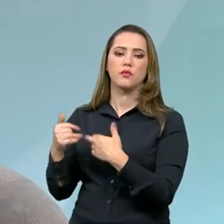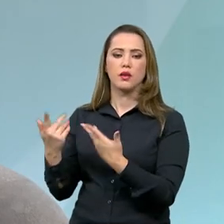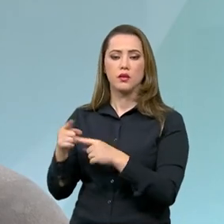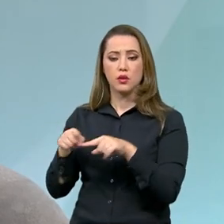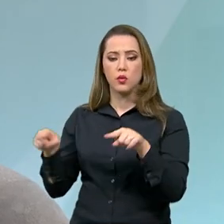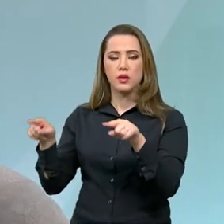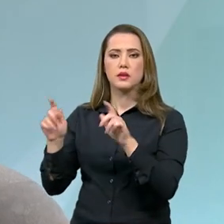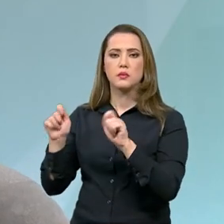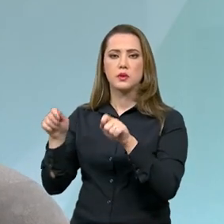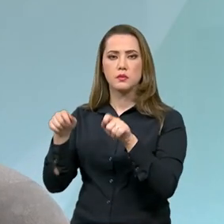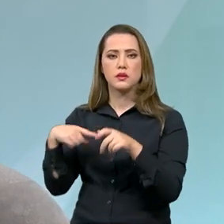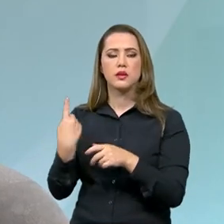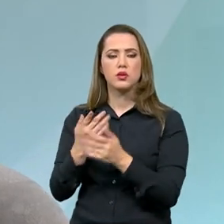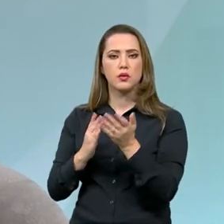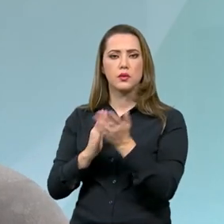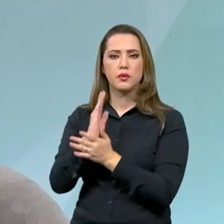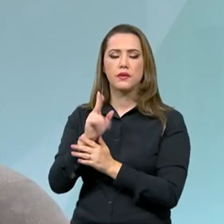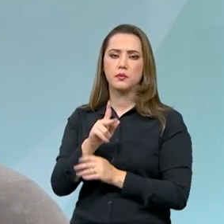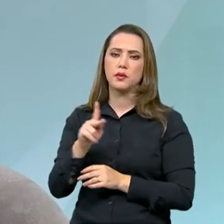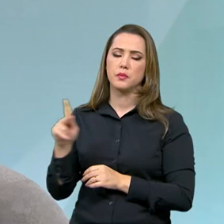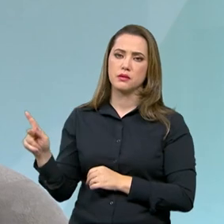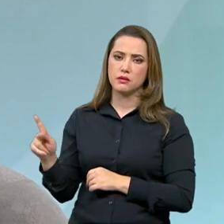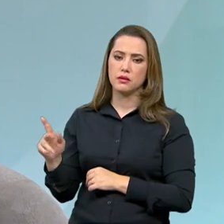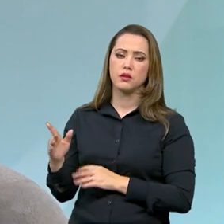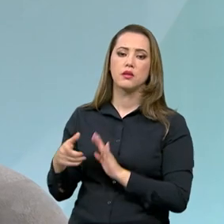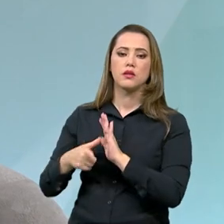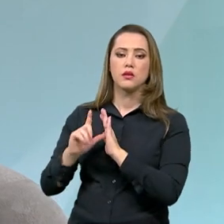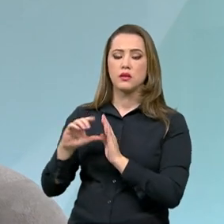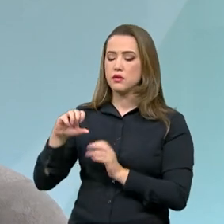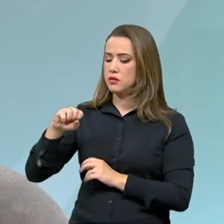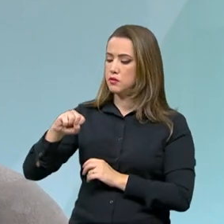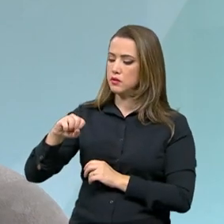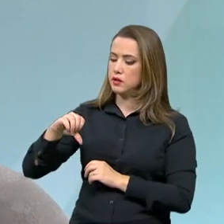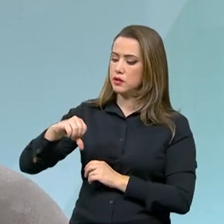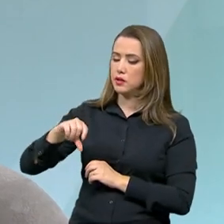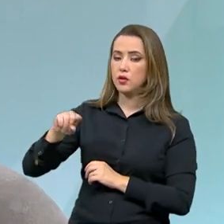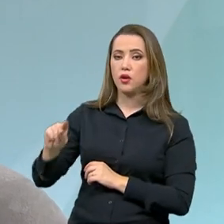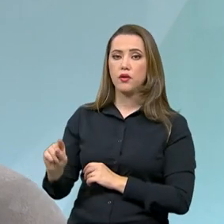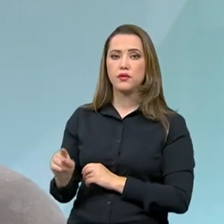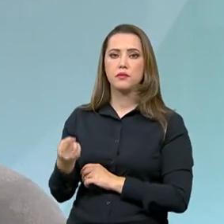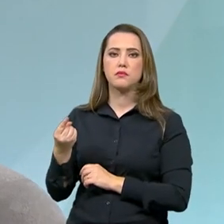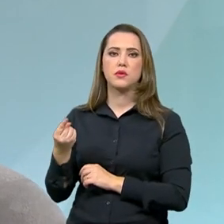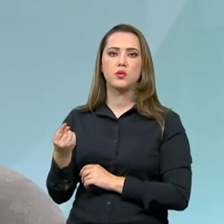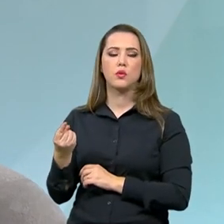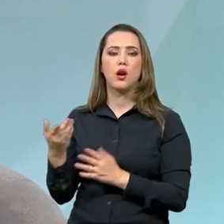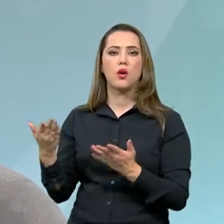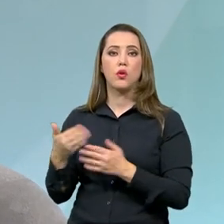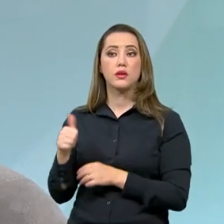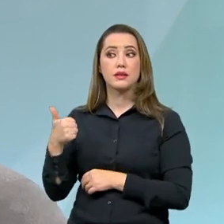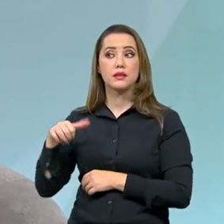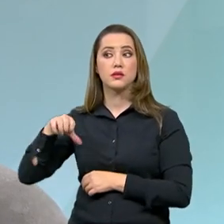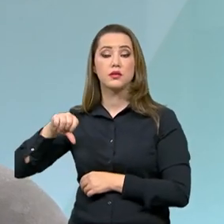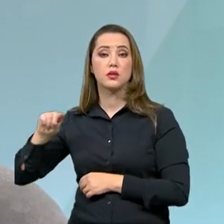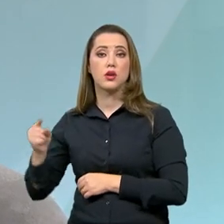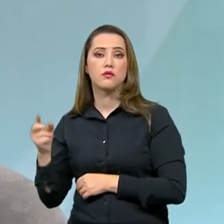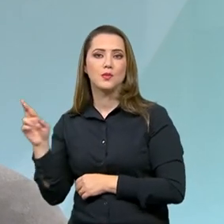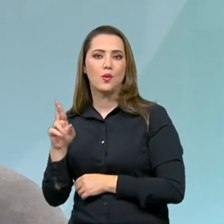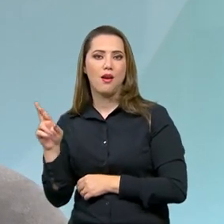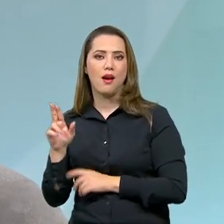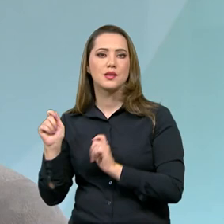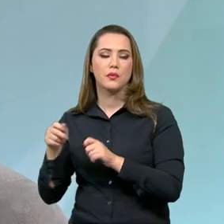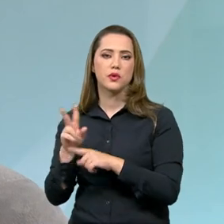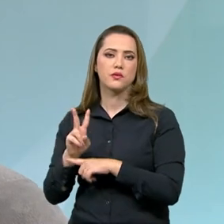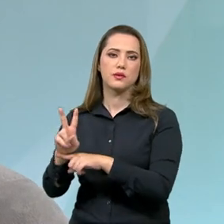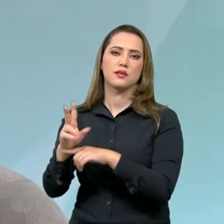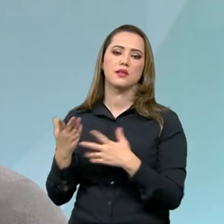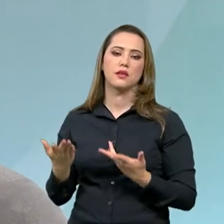medidas que eu falei que aguardam a sanção do presidente está subindo de R 89.400 para R 119 mil. Então, qual é o efeito prático disso?